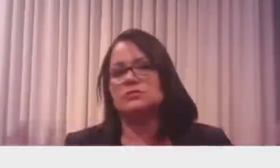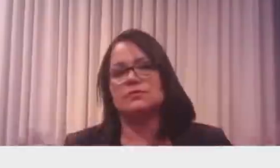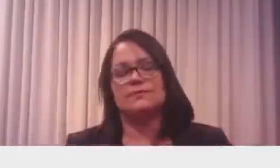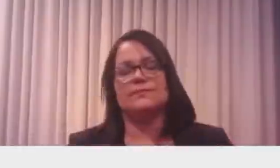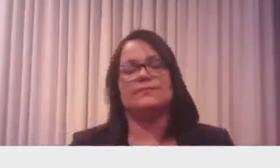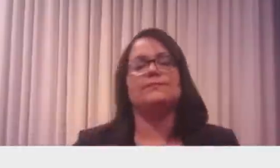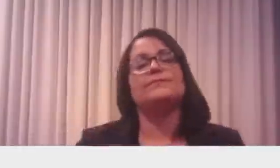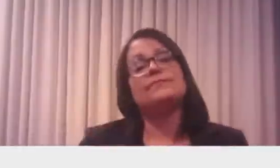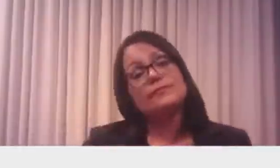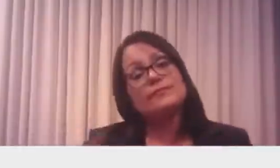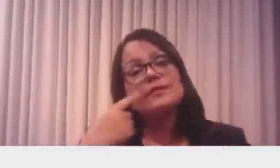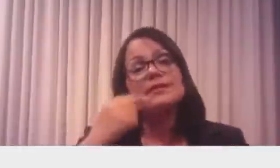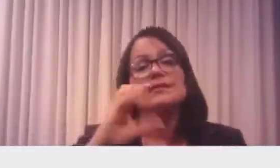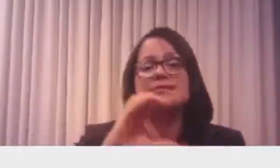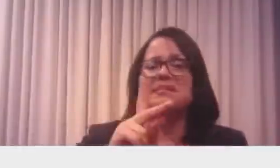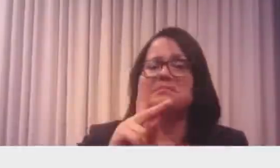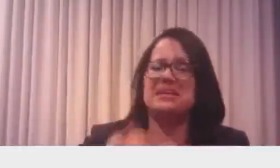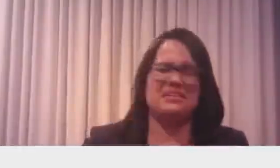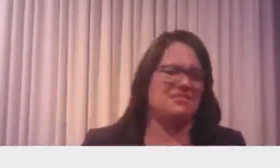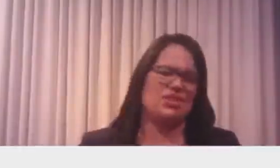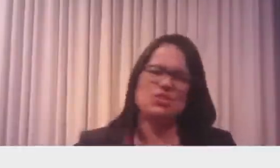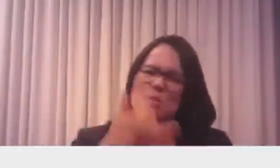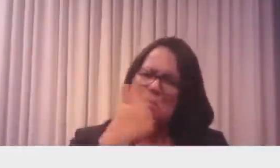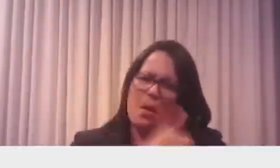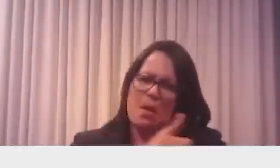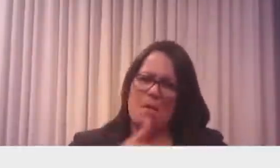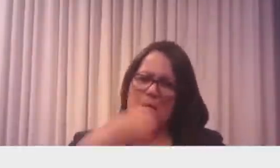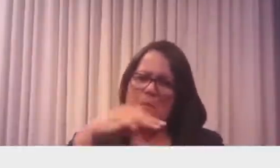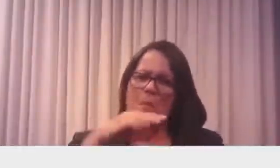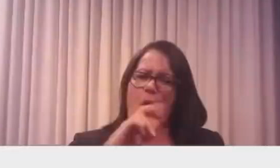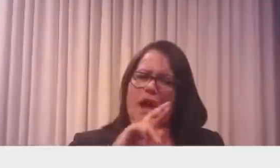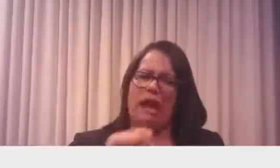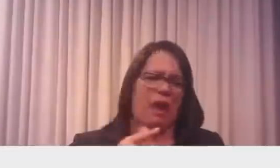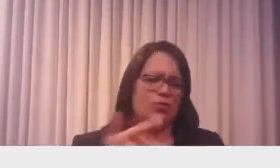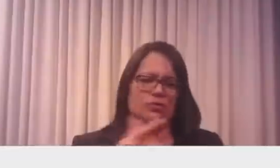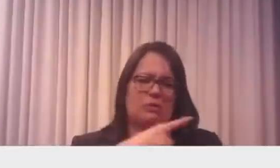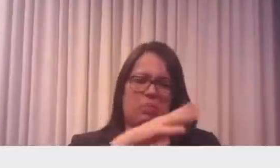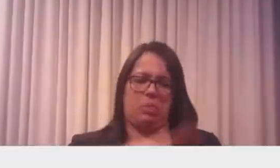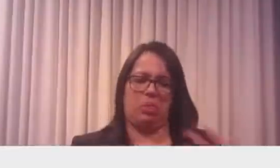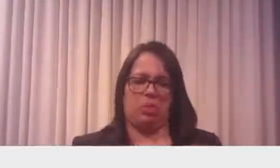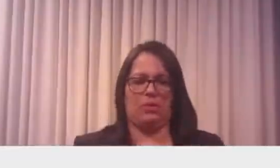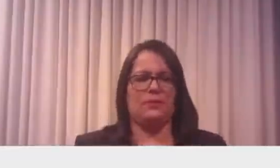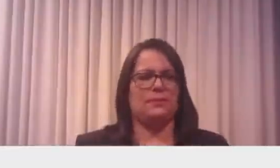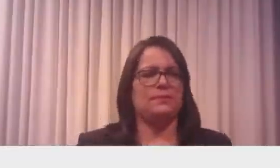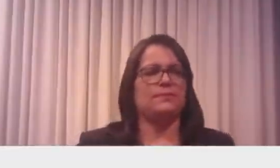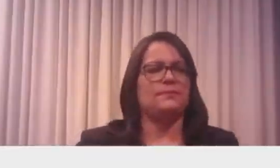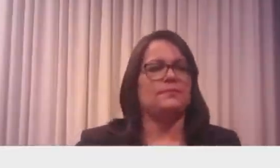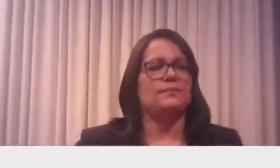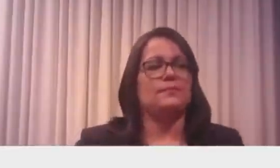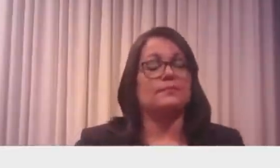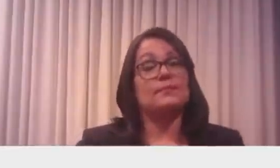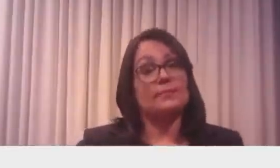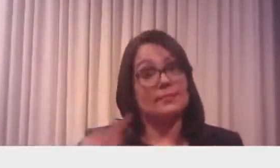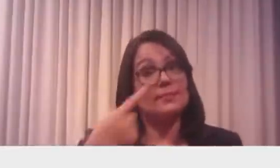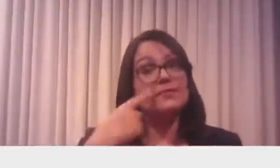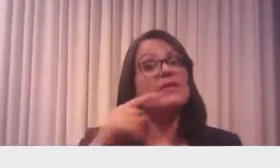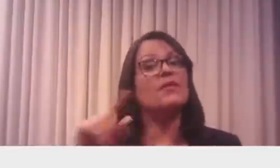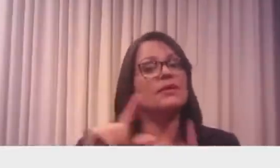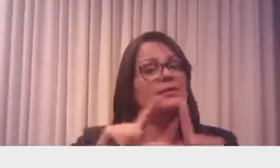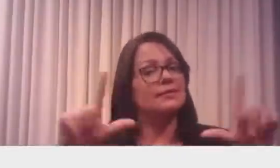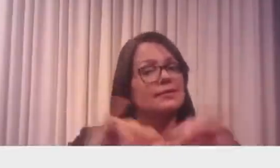completamente desmoralizada, né? Agora, pode ver lá em Nova York agora, a segunda imprensa, segunda imprensa,